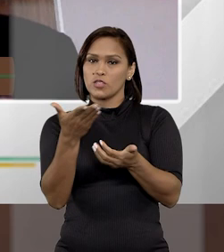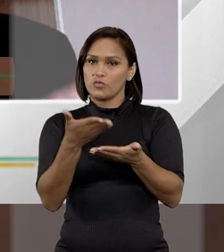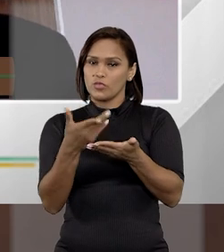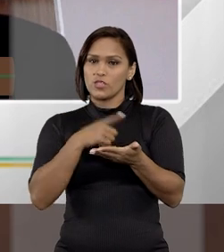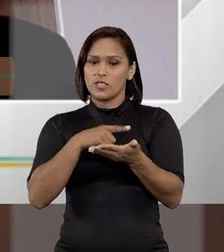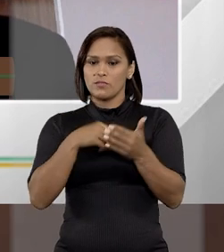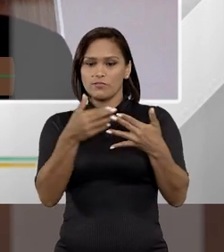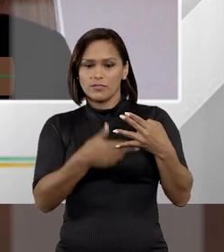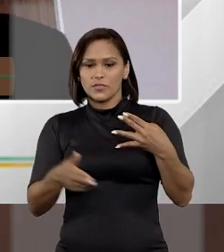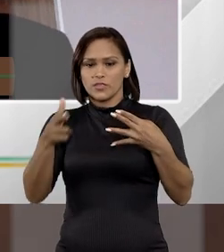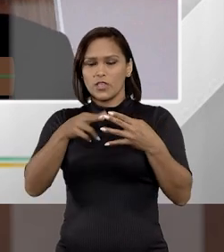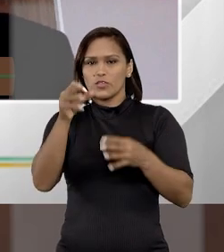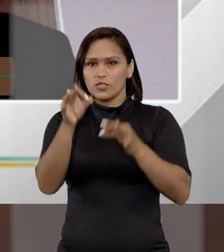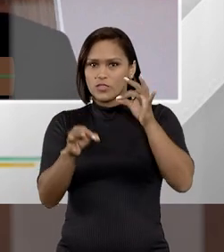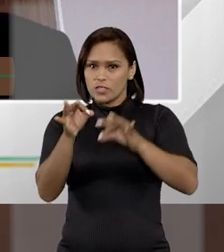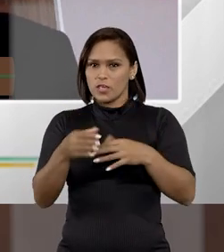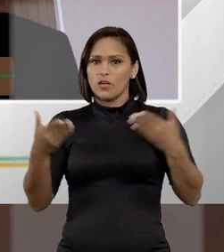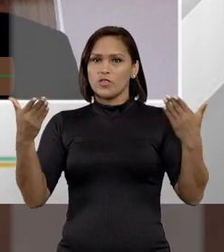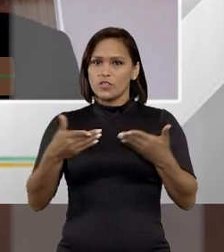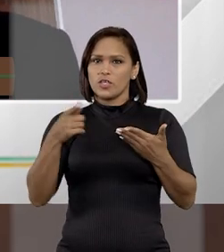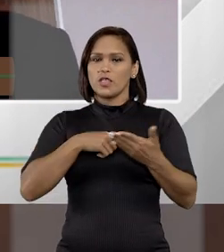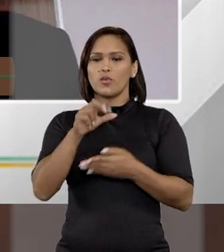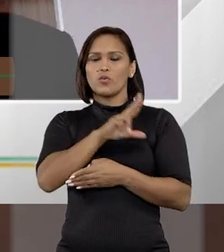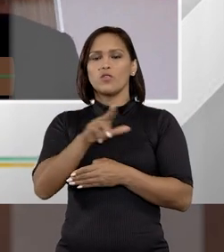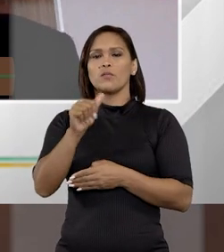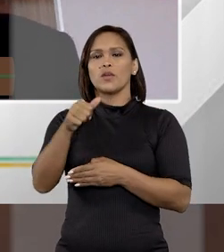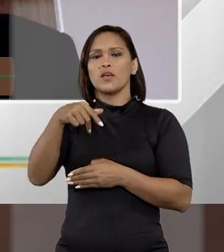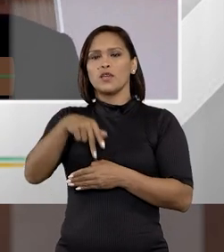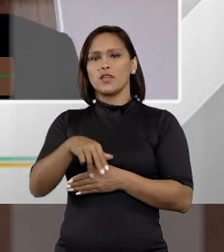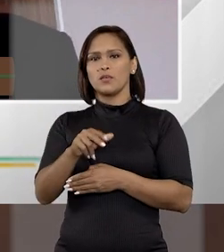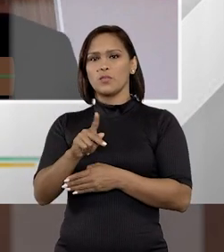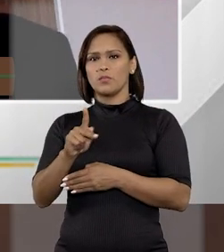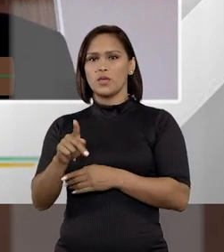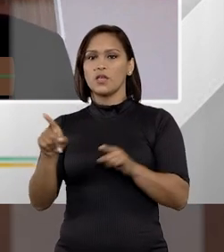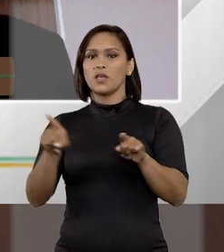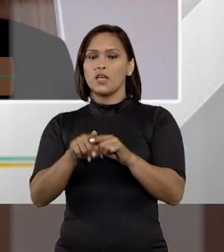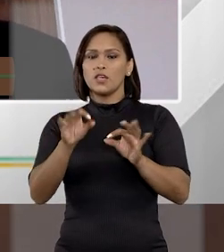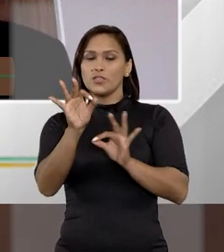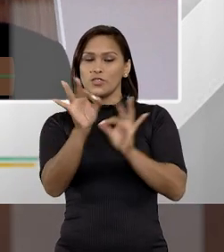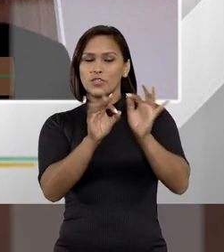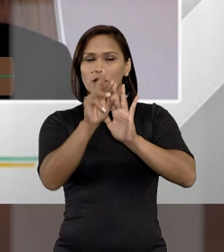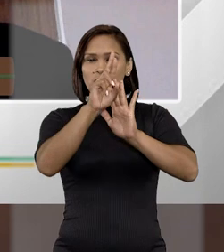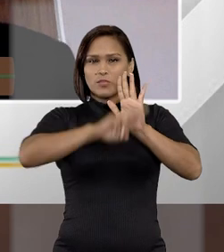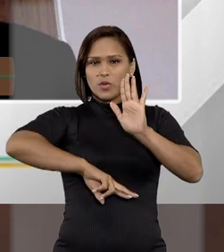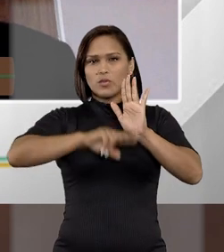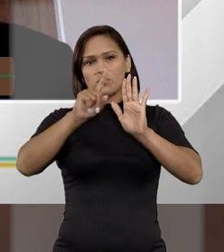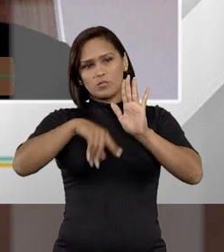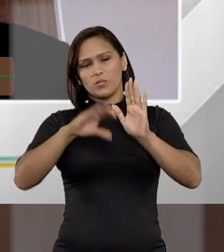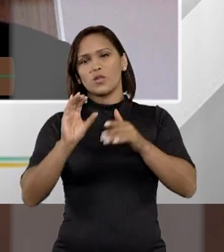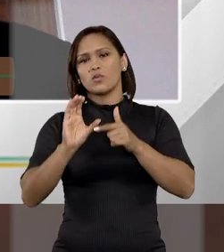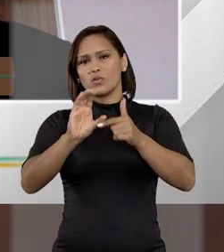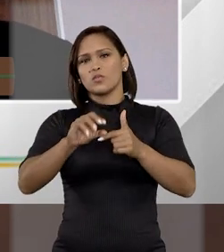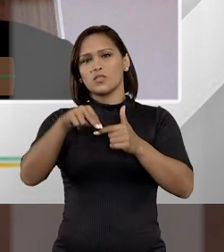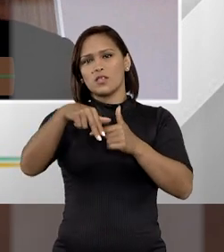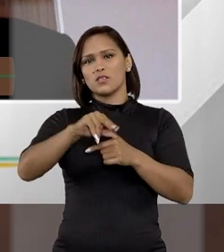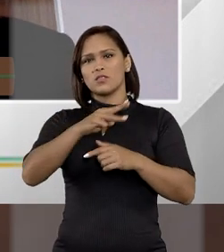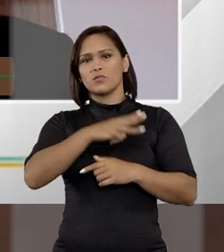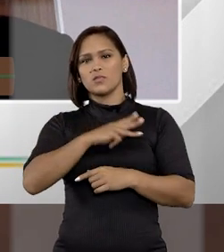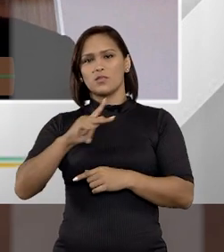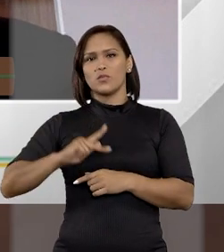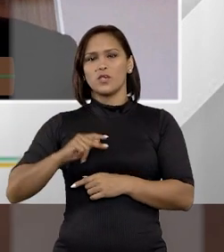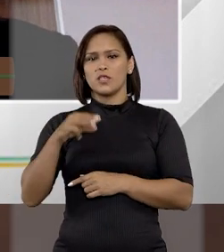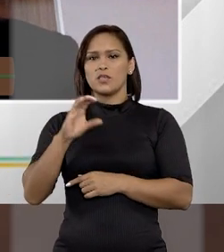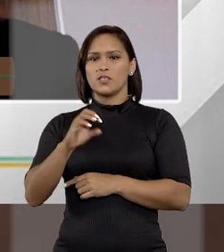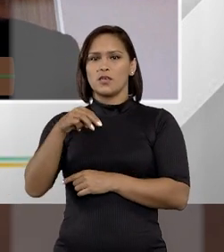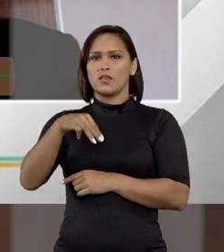penal, ainda que extrajudicial, mas já existe, mas, enfim, o nome é ANPP, acordo de persecução penal, ele já era regulamentado pelo Conselho Nacional do Ministério